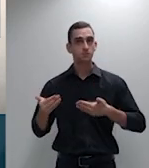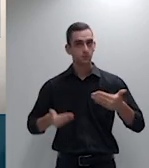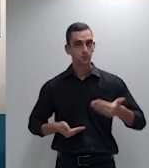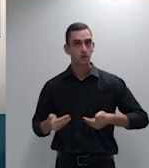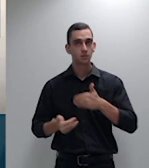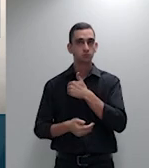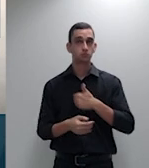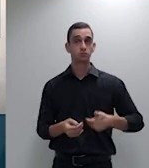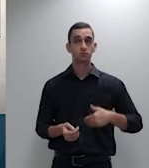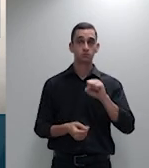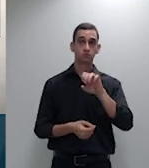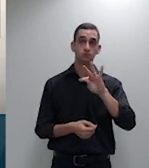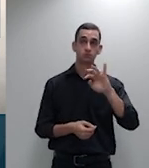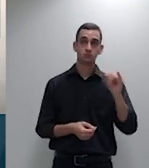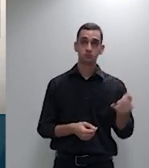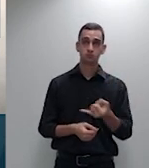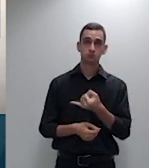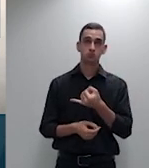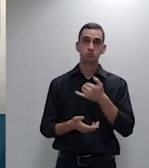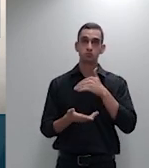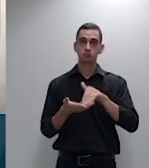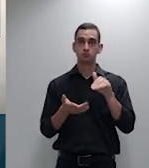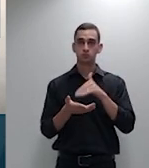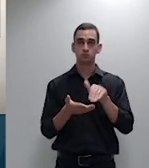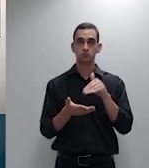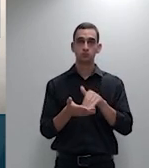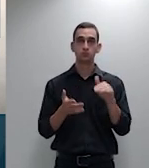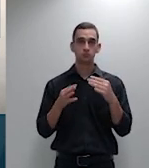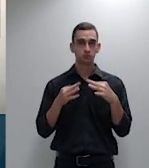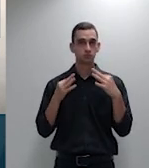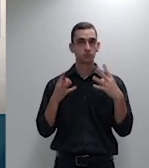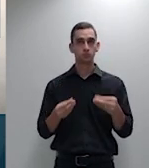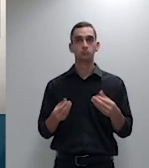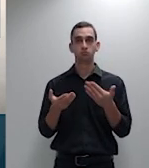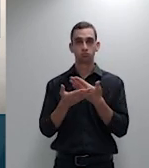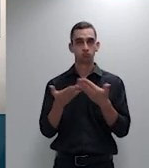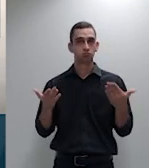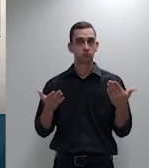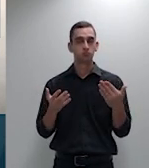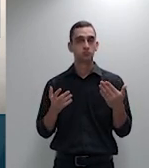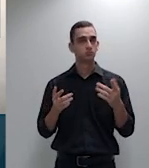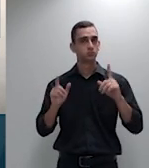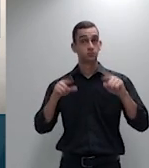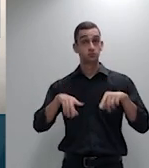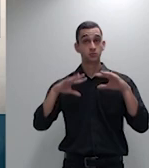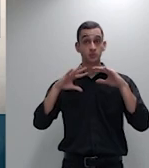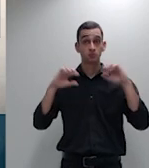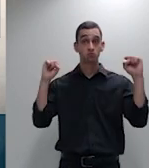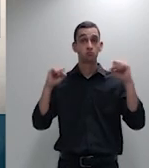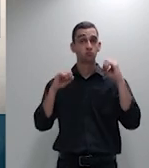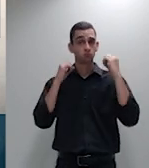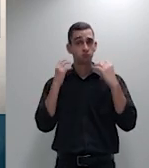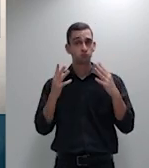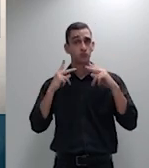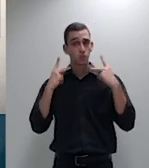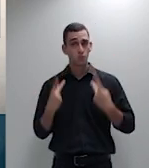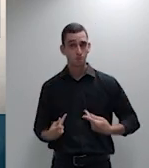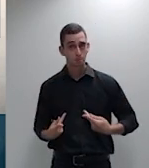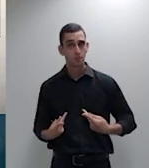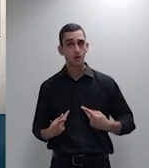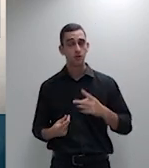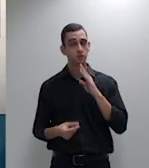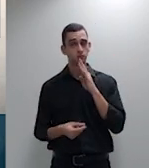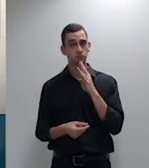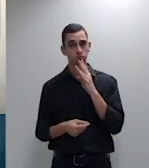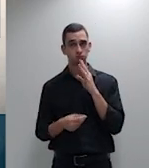da doutora Ana uma pessoa que faz do ambiente do STJ um ambiente mais humano com toda sua amabilidade